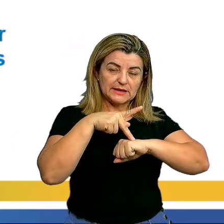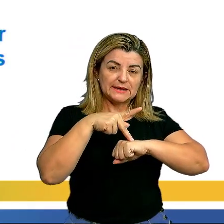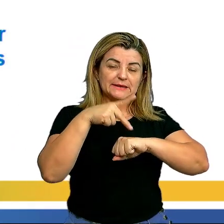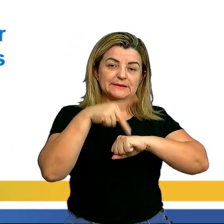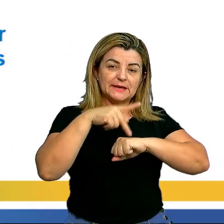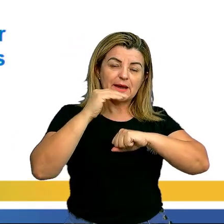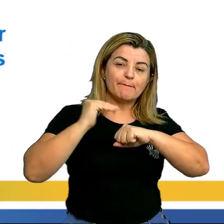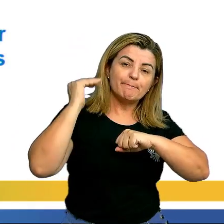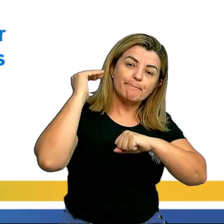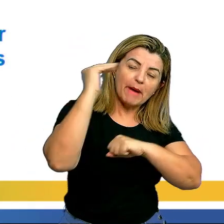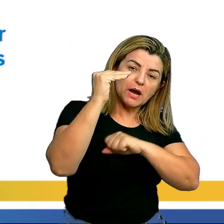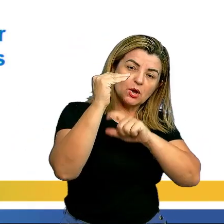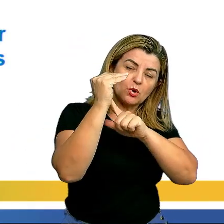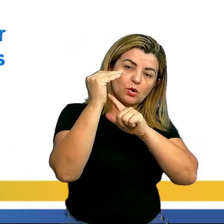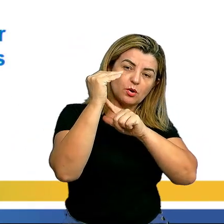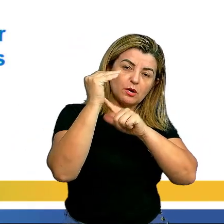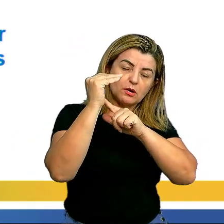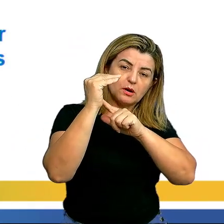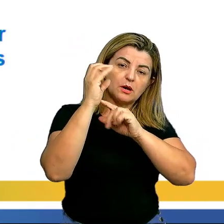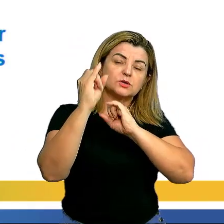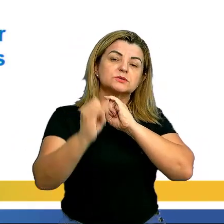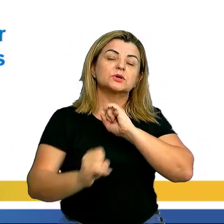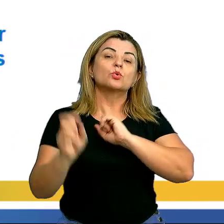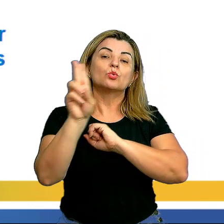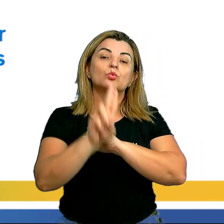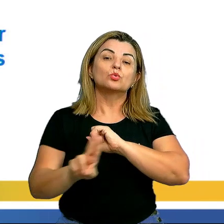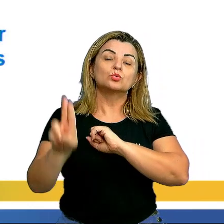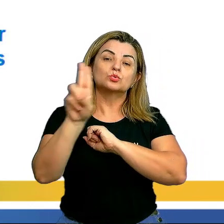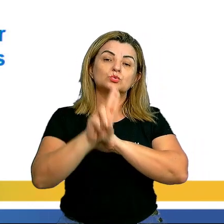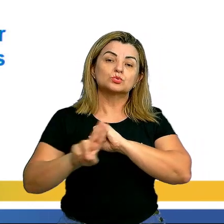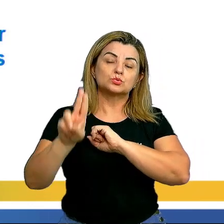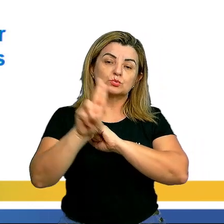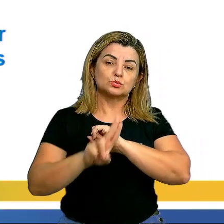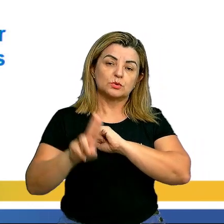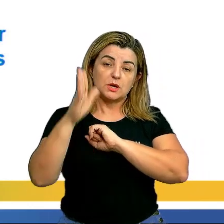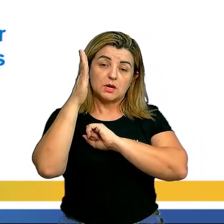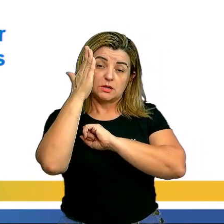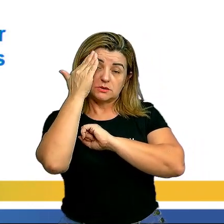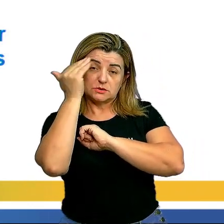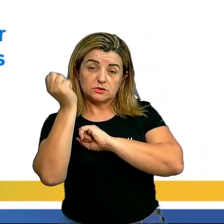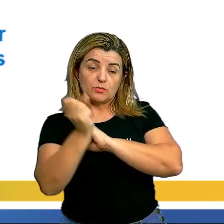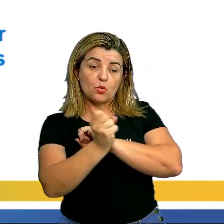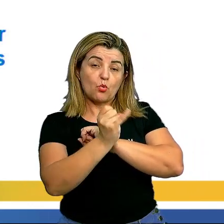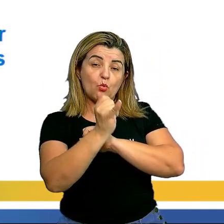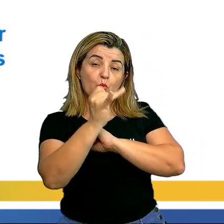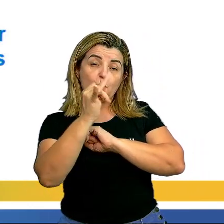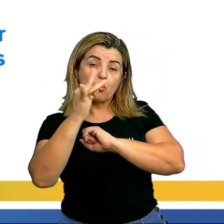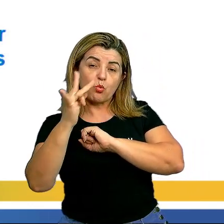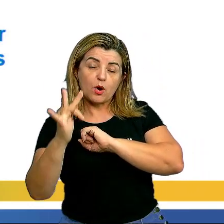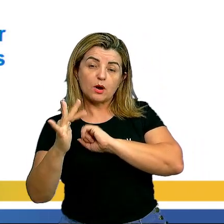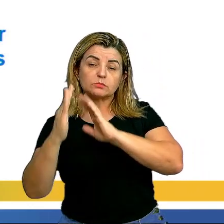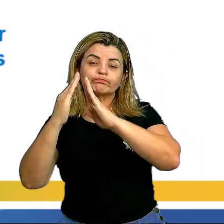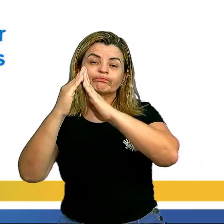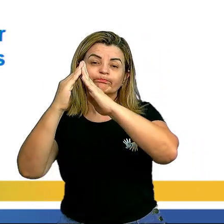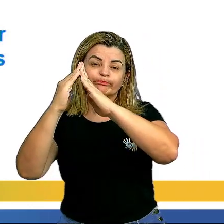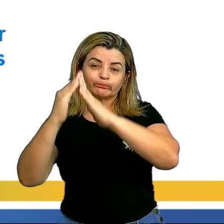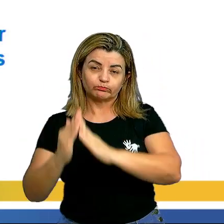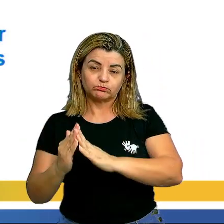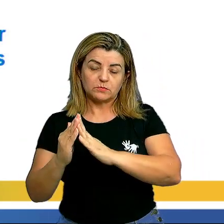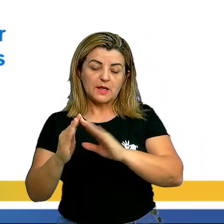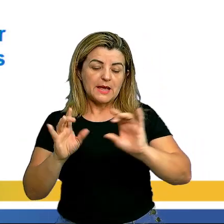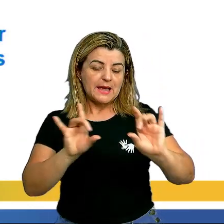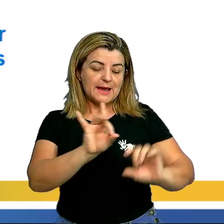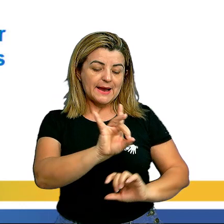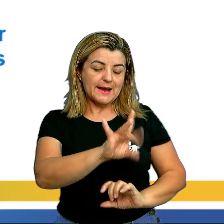probabilidade de ser internauta se soubermos quantos habitantes há em